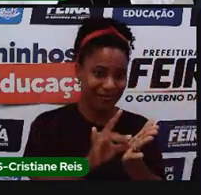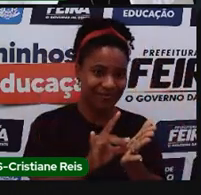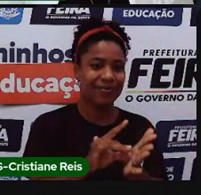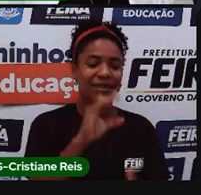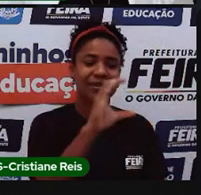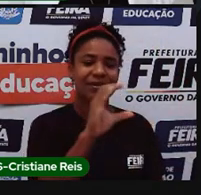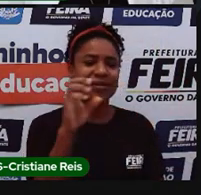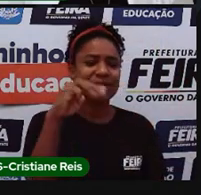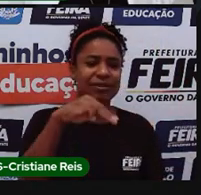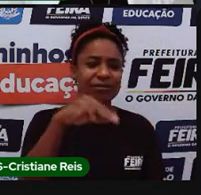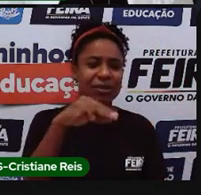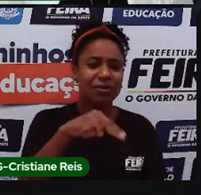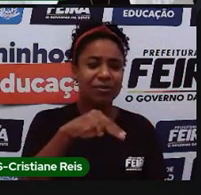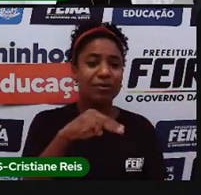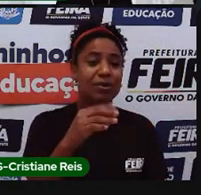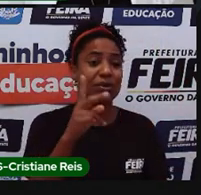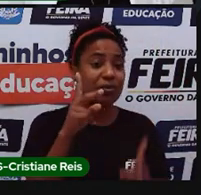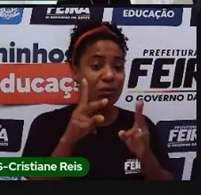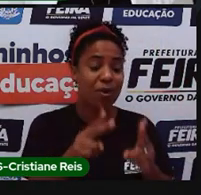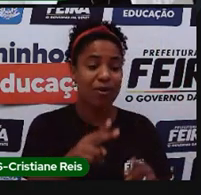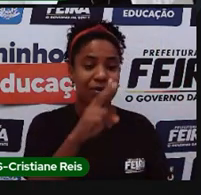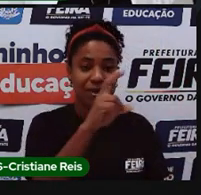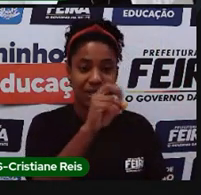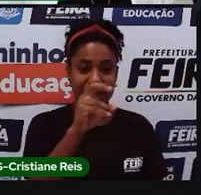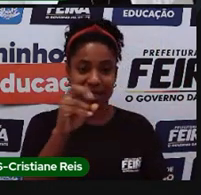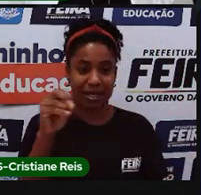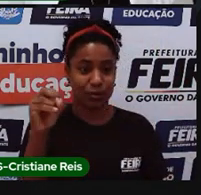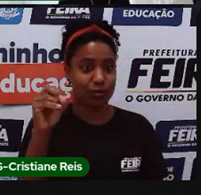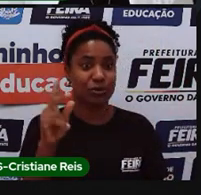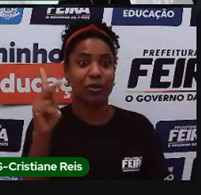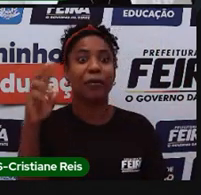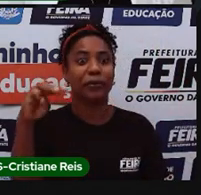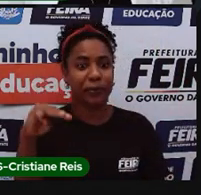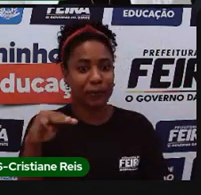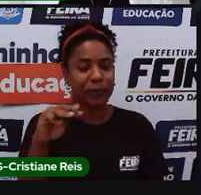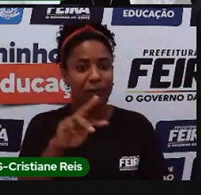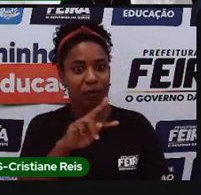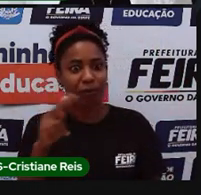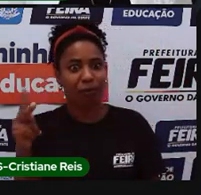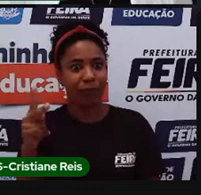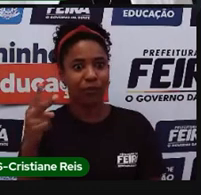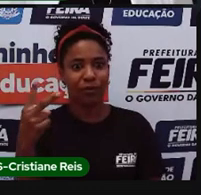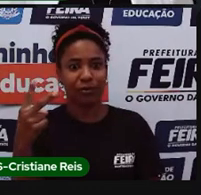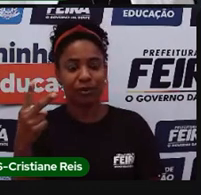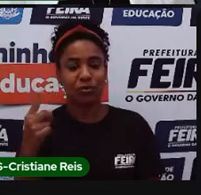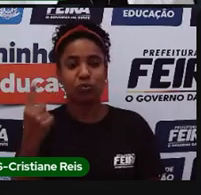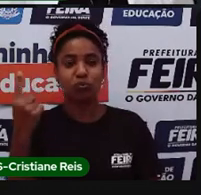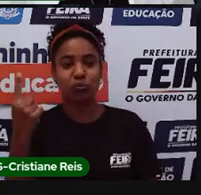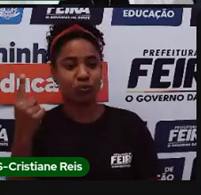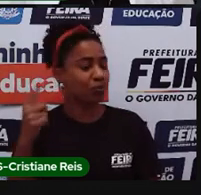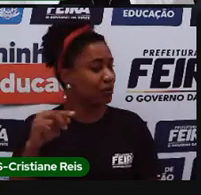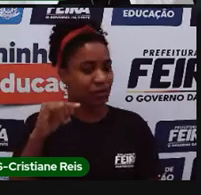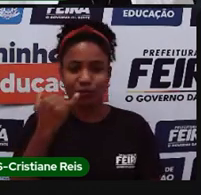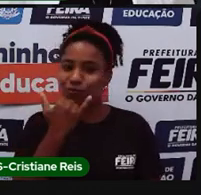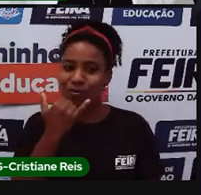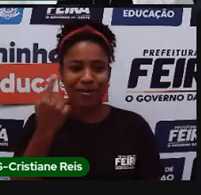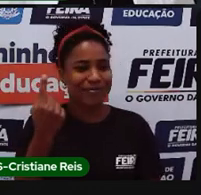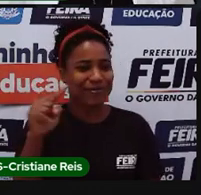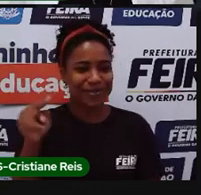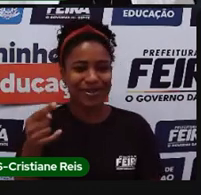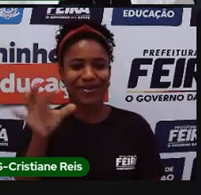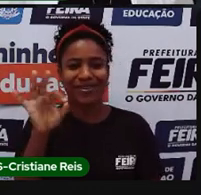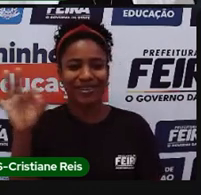quilômetros. Eu andei um centímetro aqui, já foi 500 quilômetros. Dois centímetros, já foi um quilômetro, ou mil quilômetros.